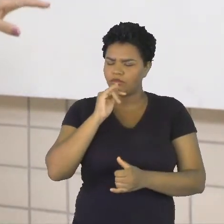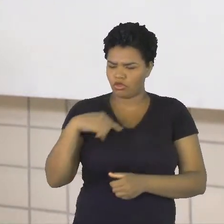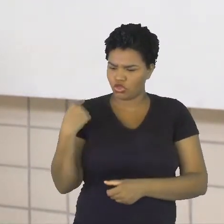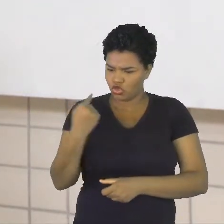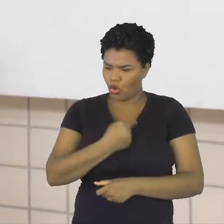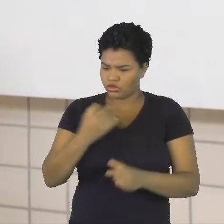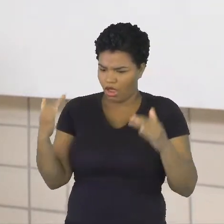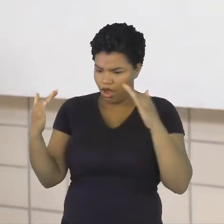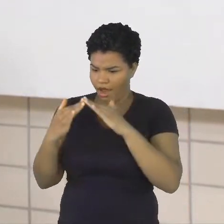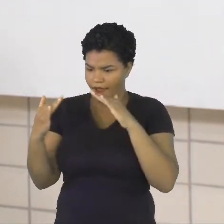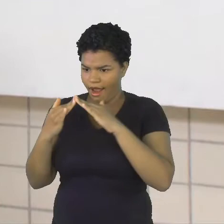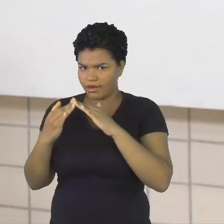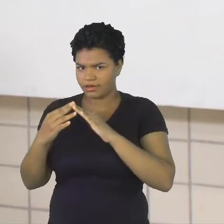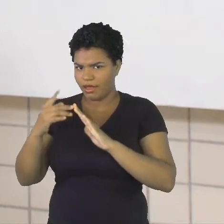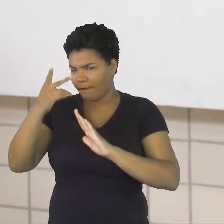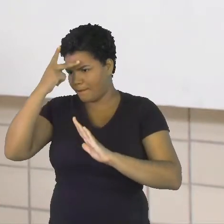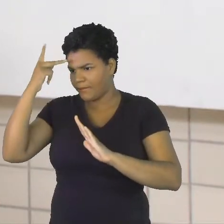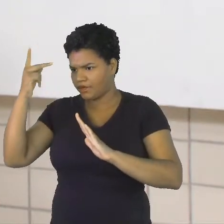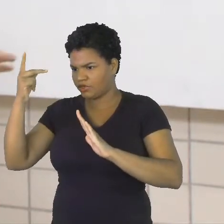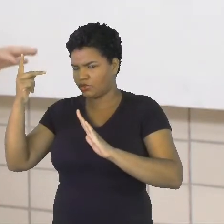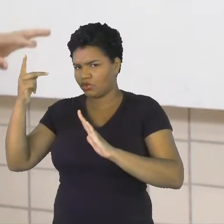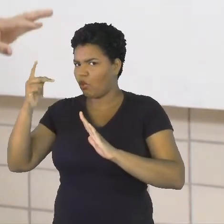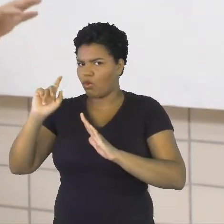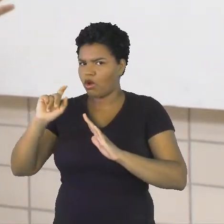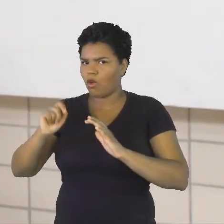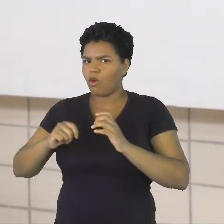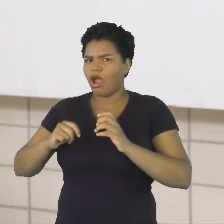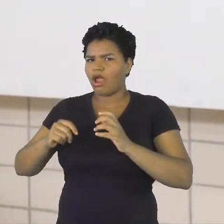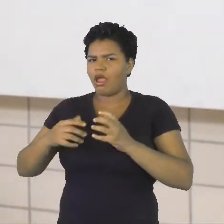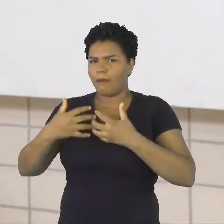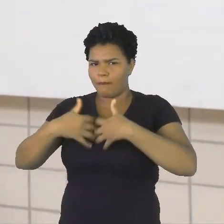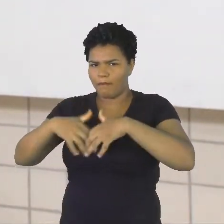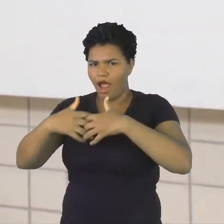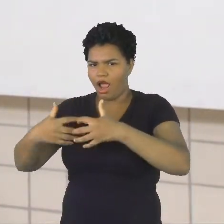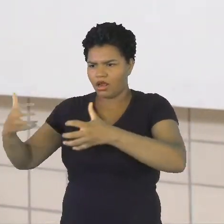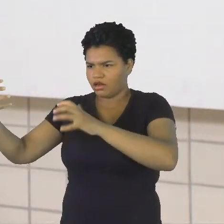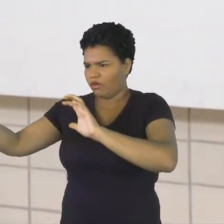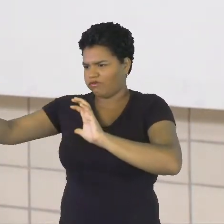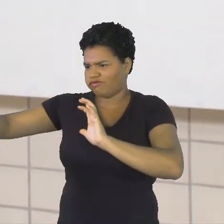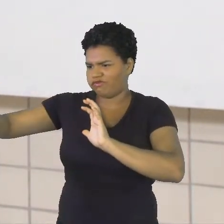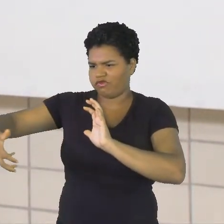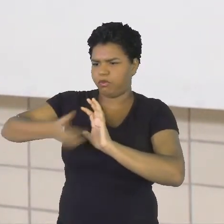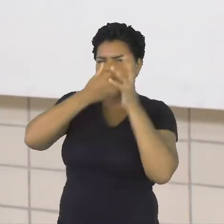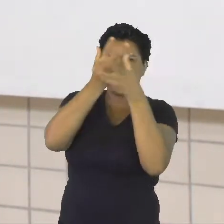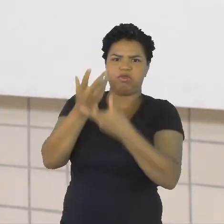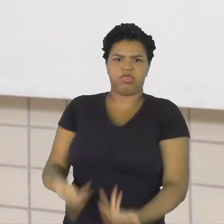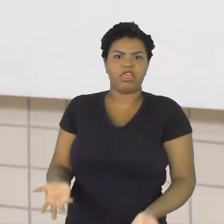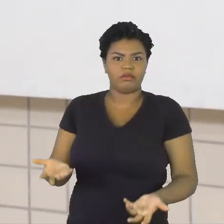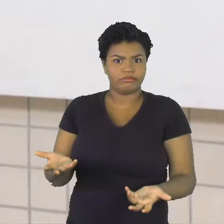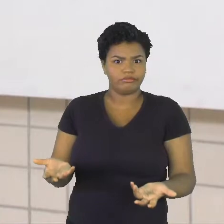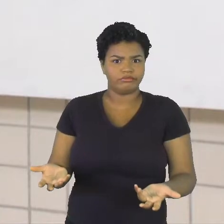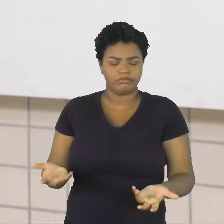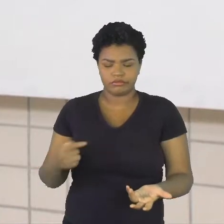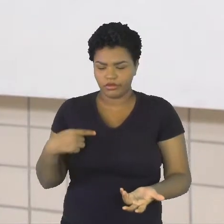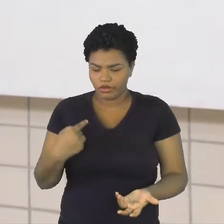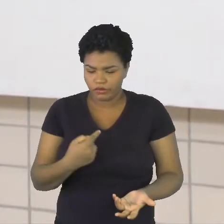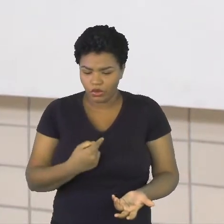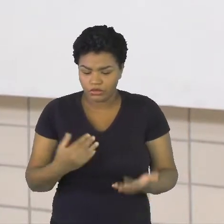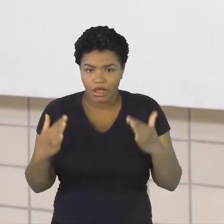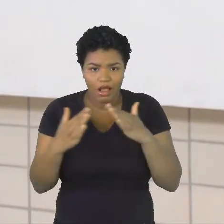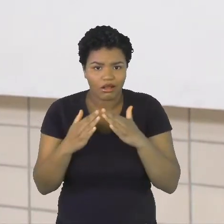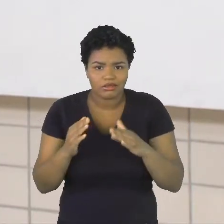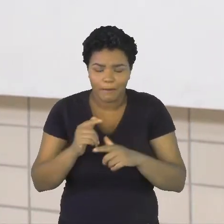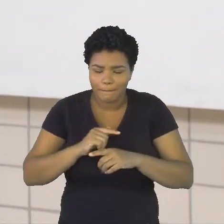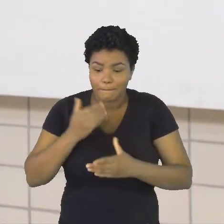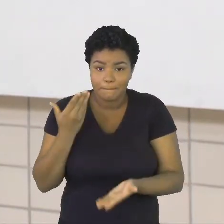repente, do nada, chegasse um trator, uma máquina destruindo tudo. A gente fica desabrigado, sai só com a roupa do corpo,